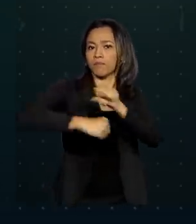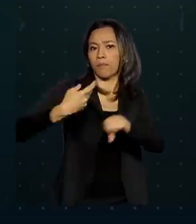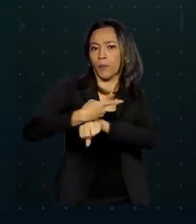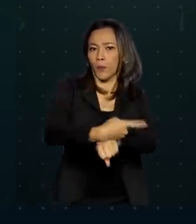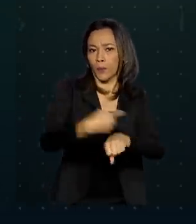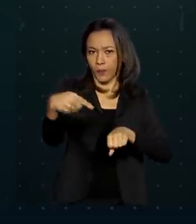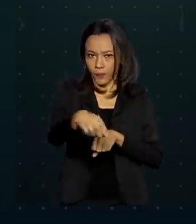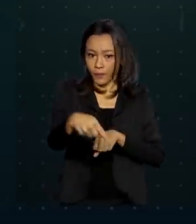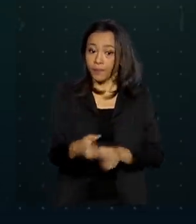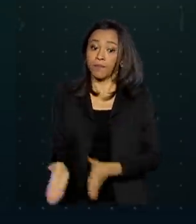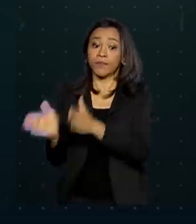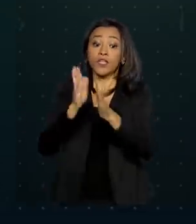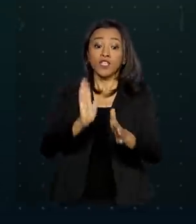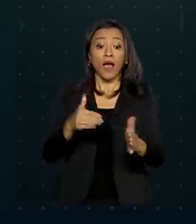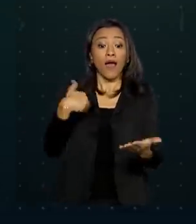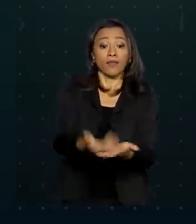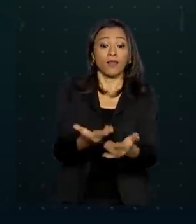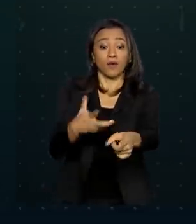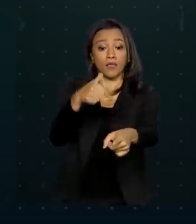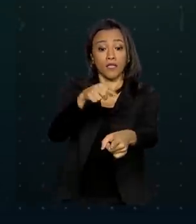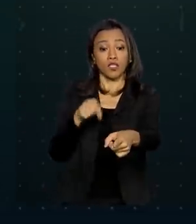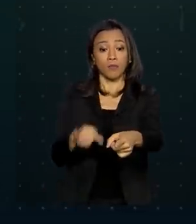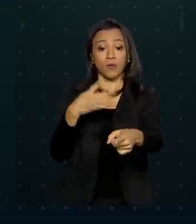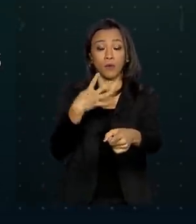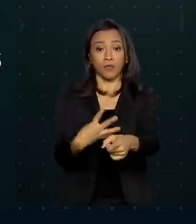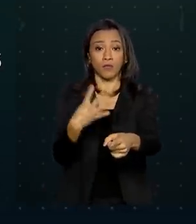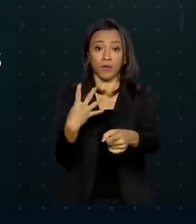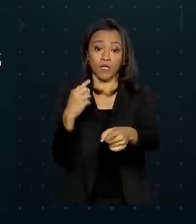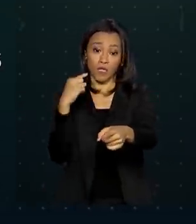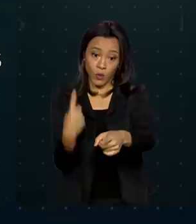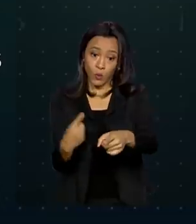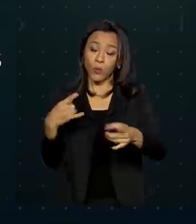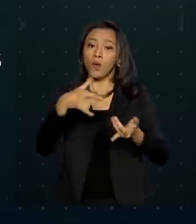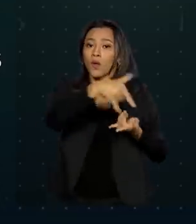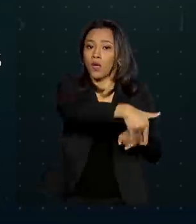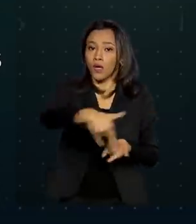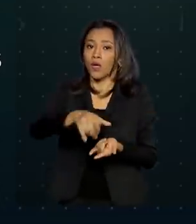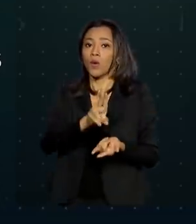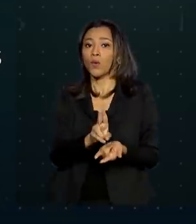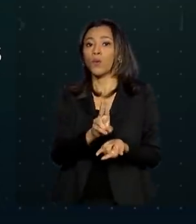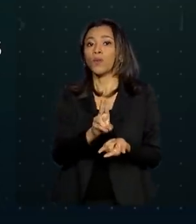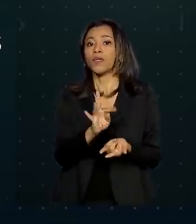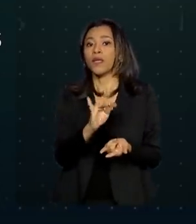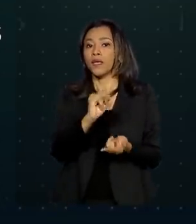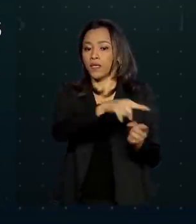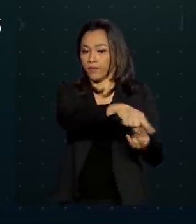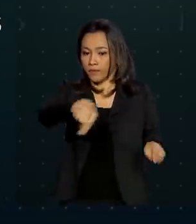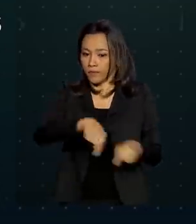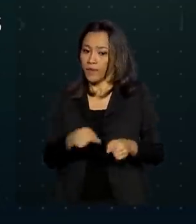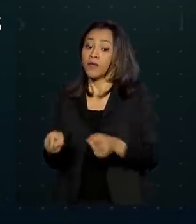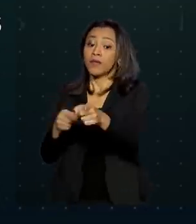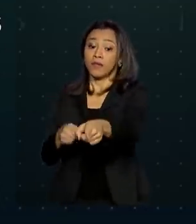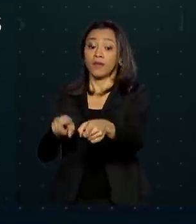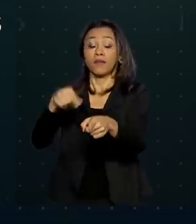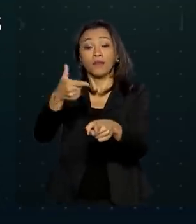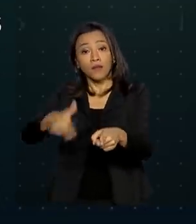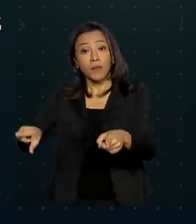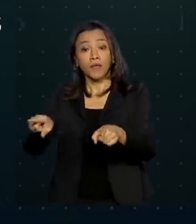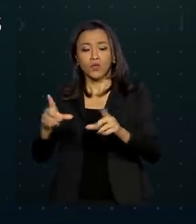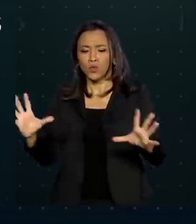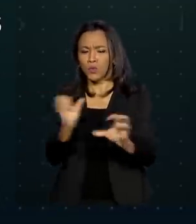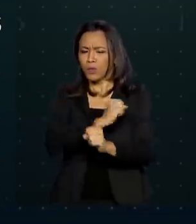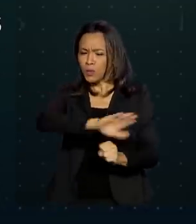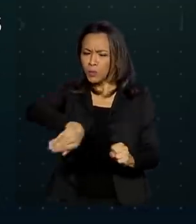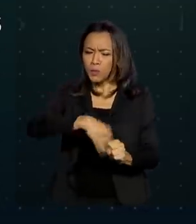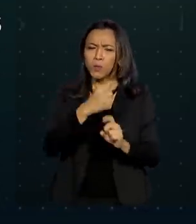7.441 leitos de UTI, sendo 231 pediátricos. Ao todo, o Ministério da Saúde repassou